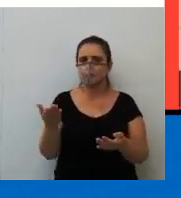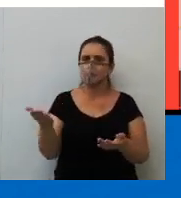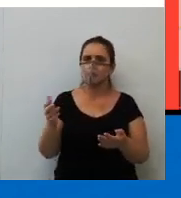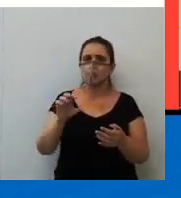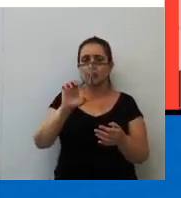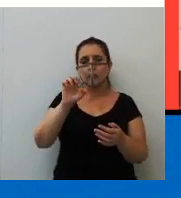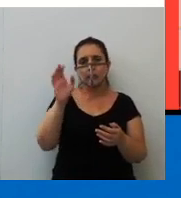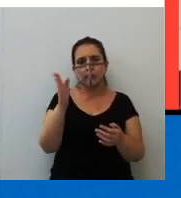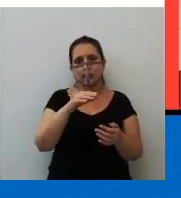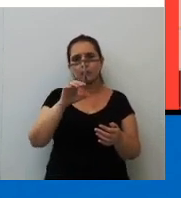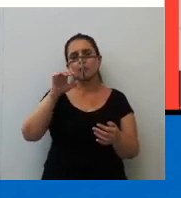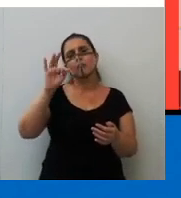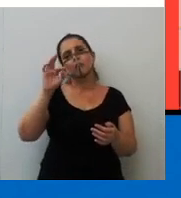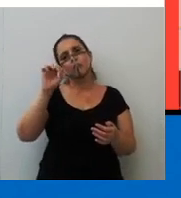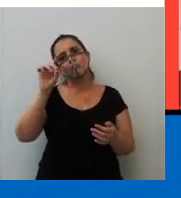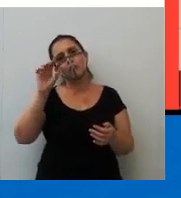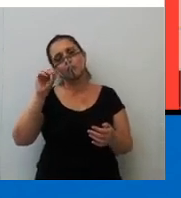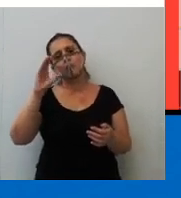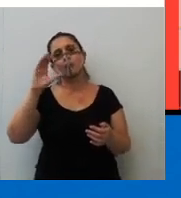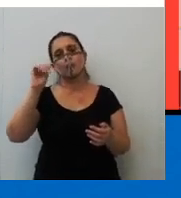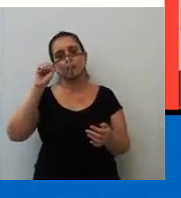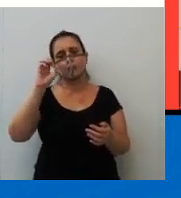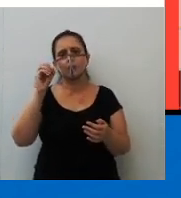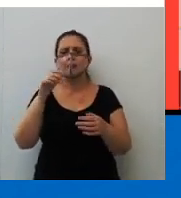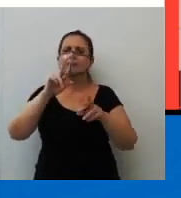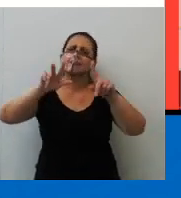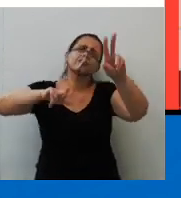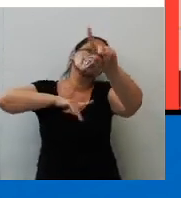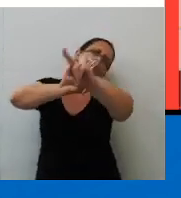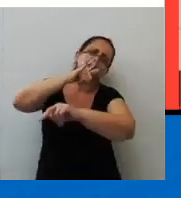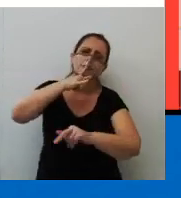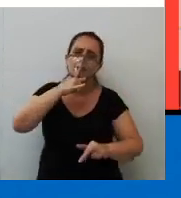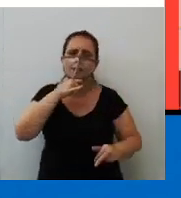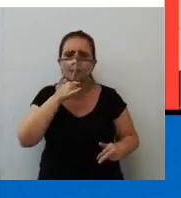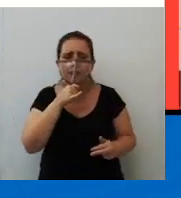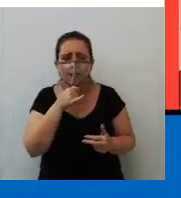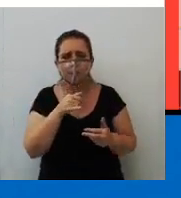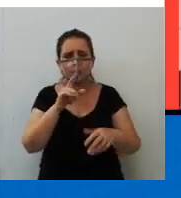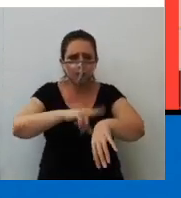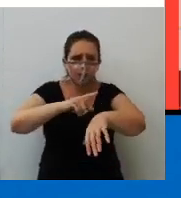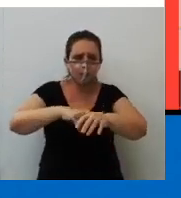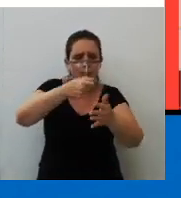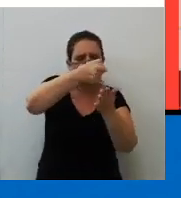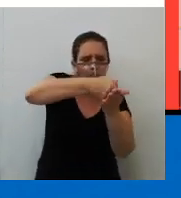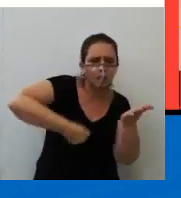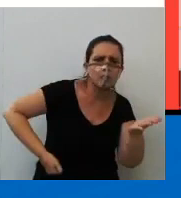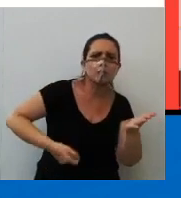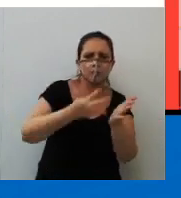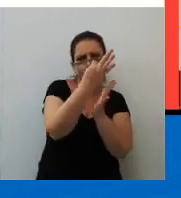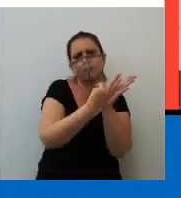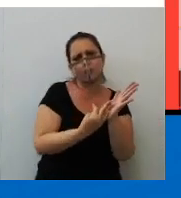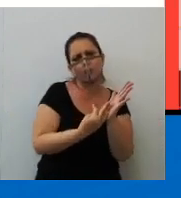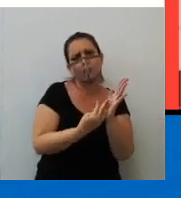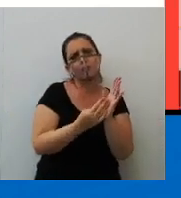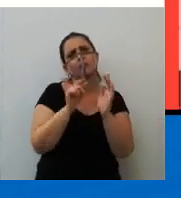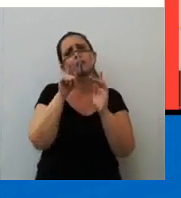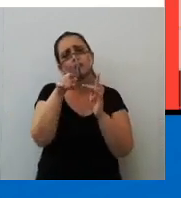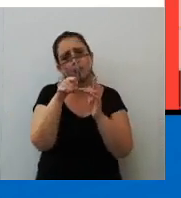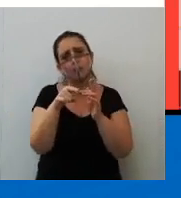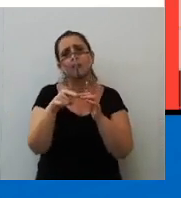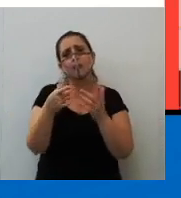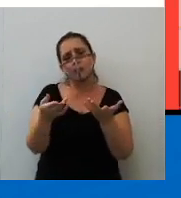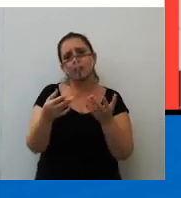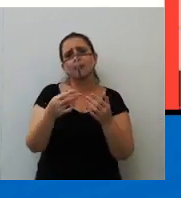todo caso, entre. Então, são vários exemplos e conjunções pra que você, na hora da produção do seu texto, substitua. Isso é um